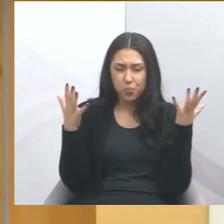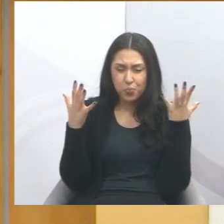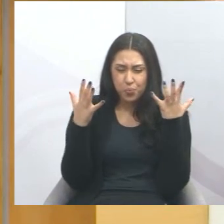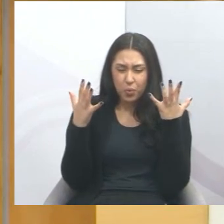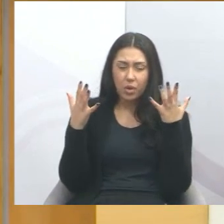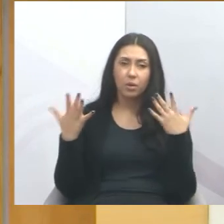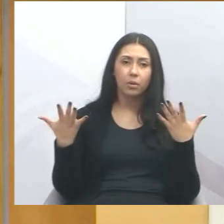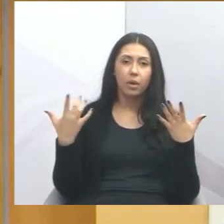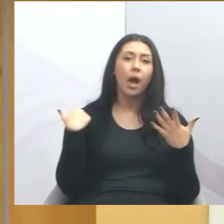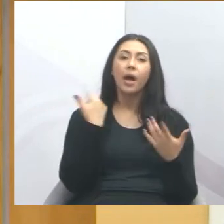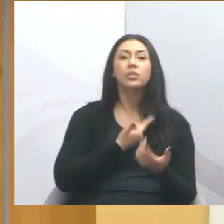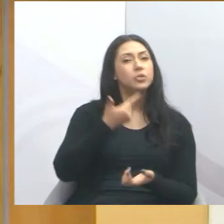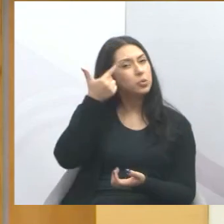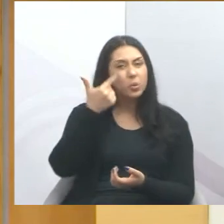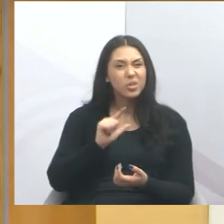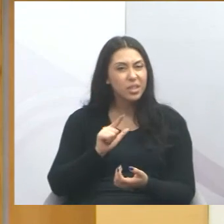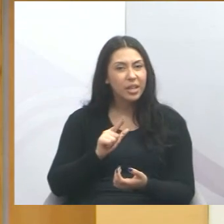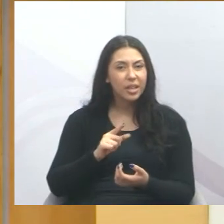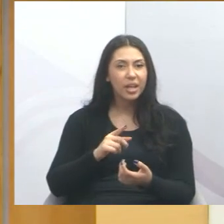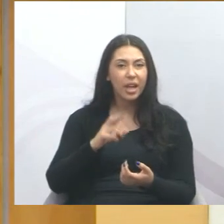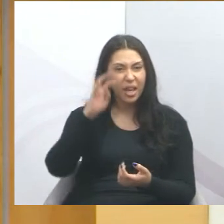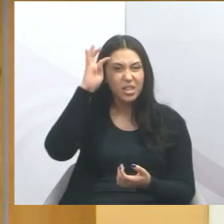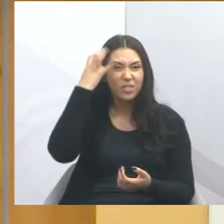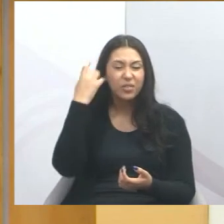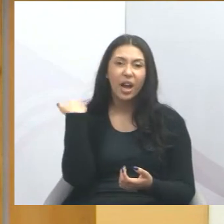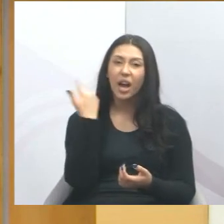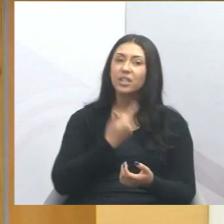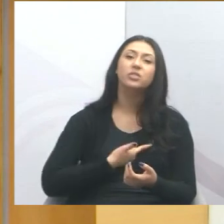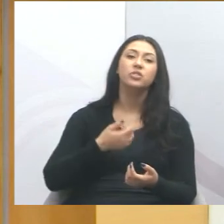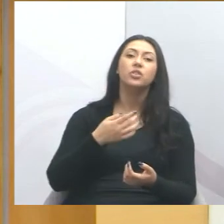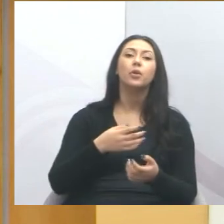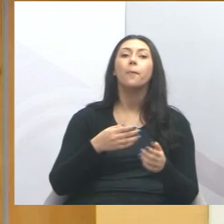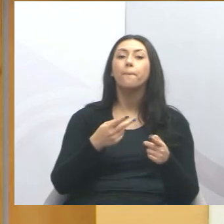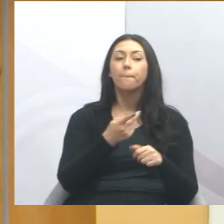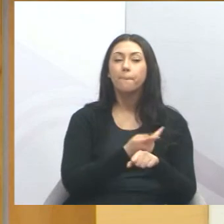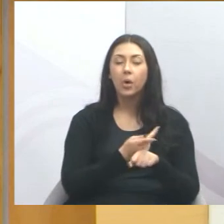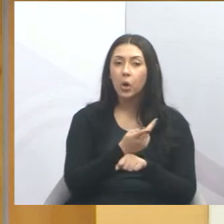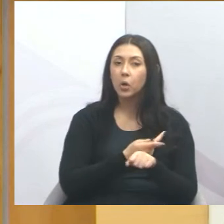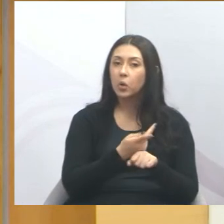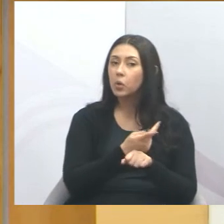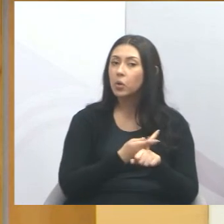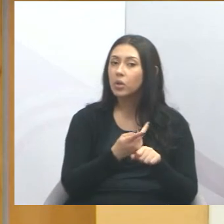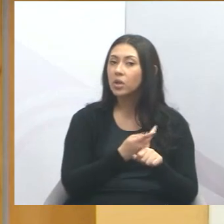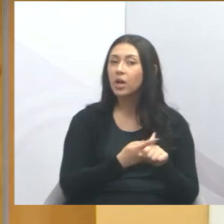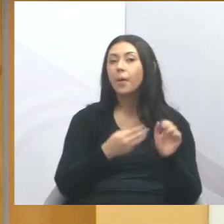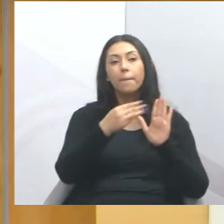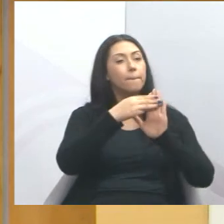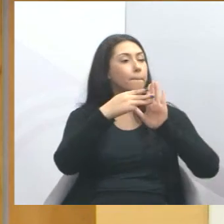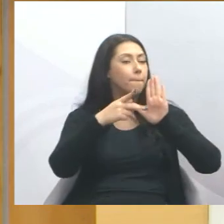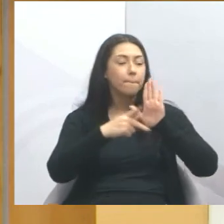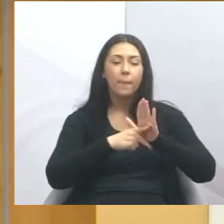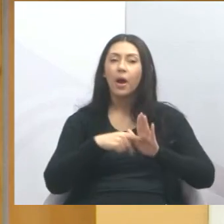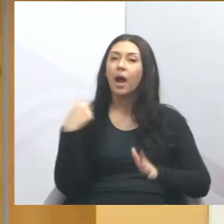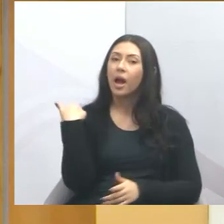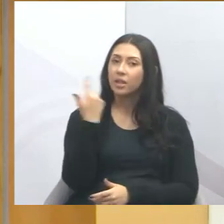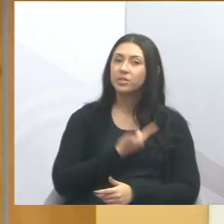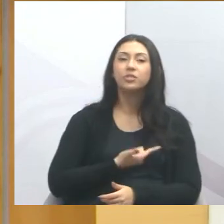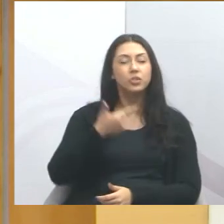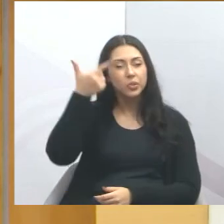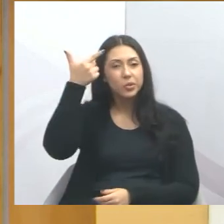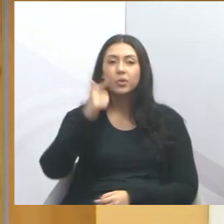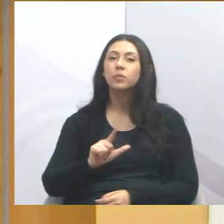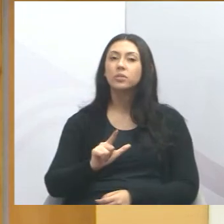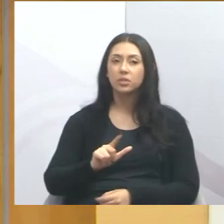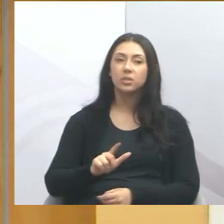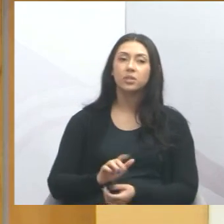resolver, se não resolve na via da política, nós vamos recorrer à Defensoria Pública, nós vamos recorrer ao Ministério Público para que a gente acerte